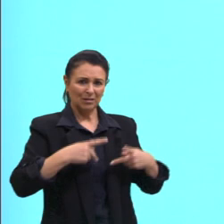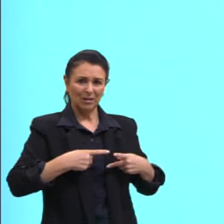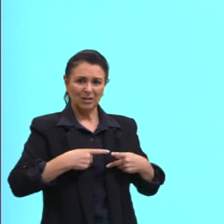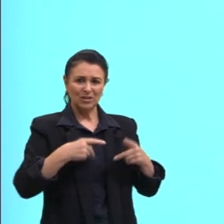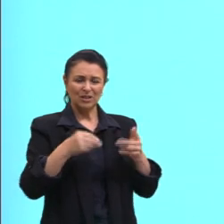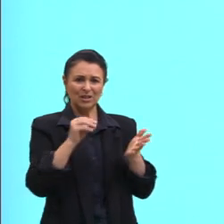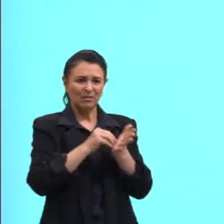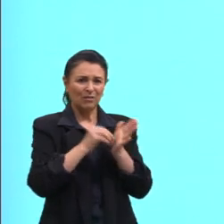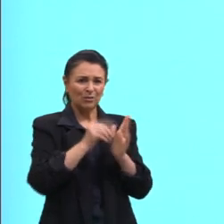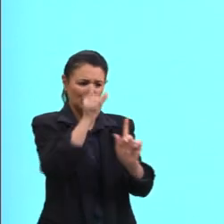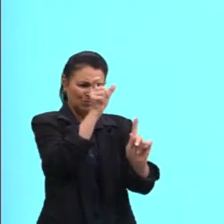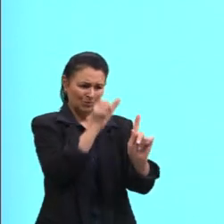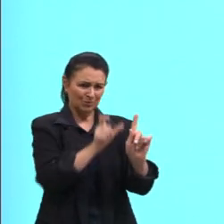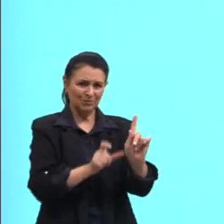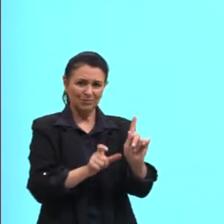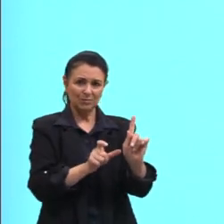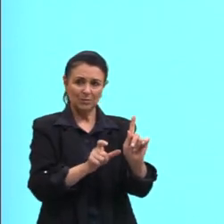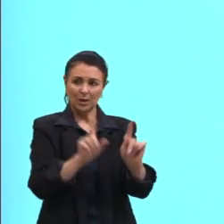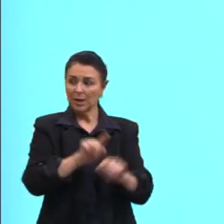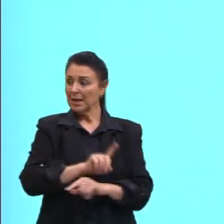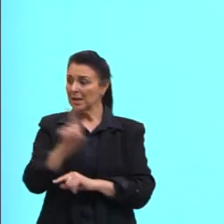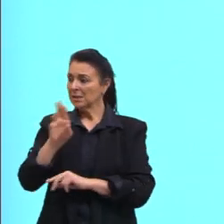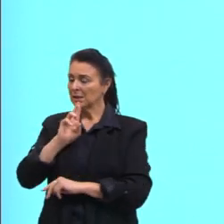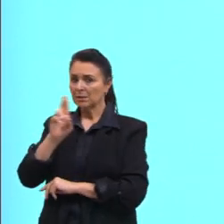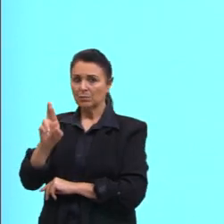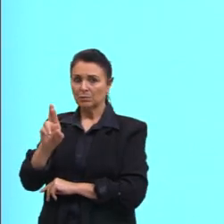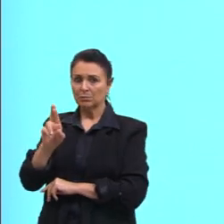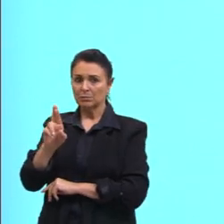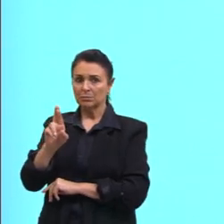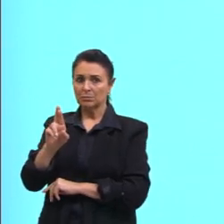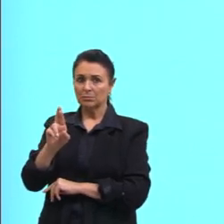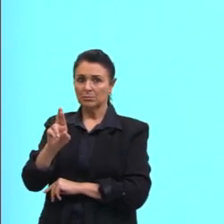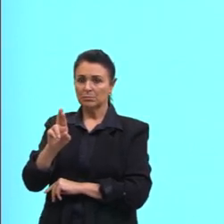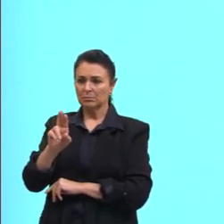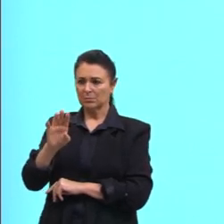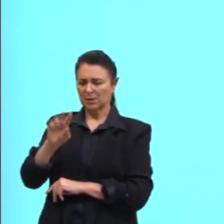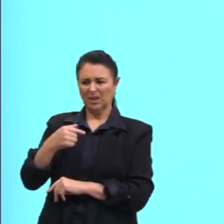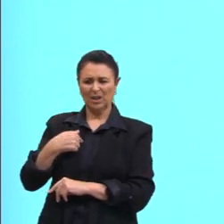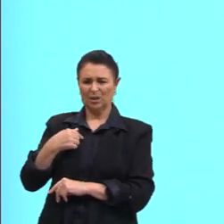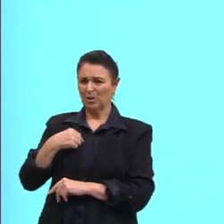O outro responde, não conheço com vocês,